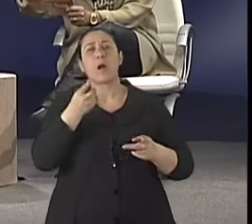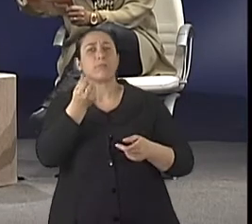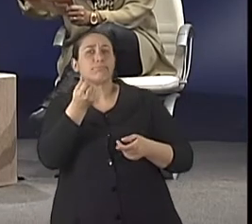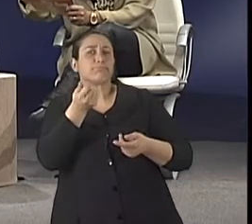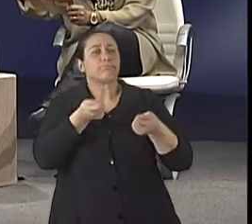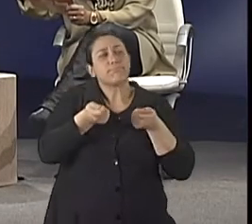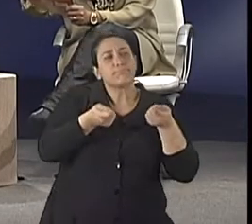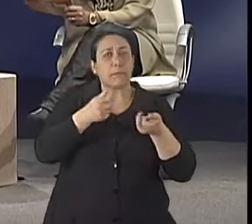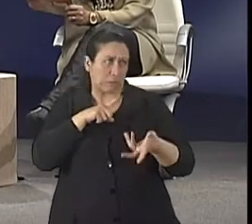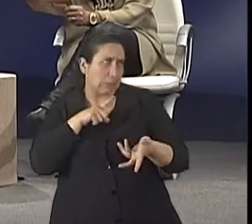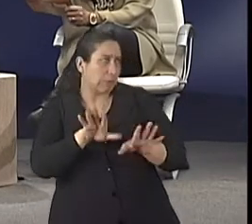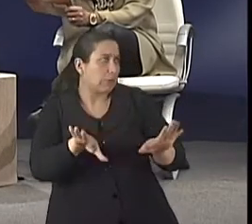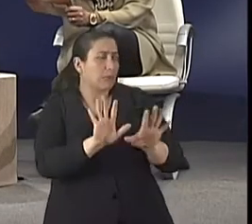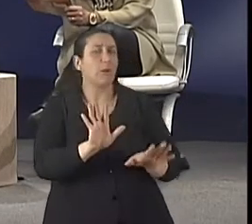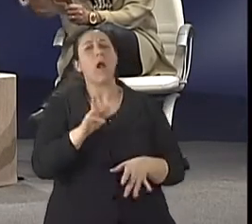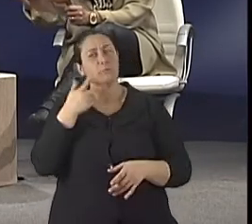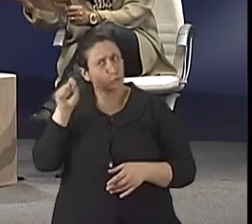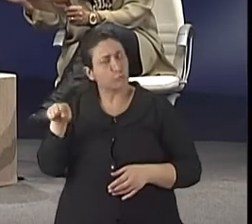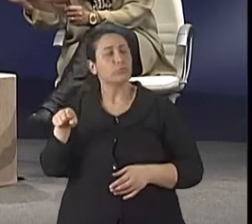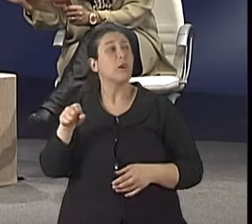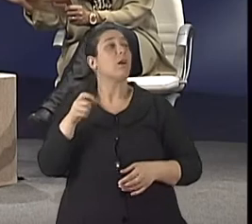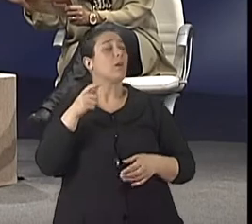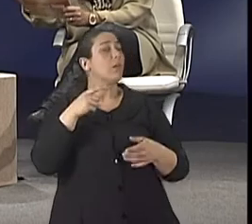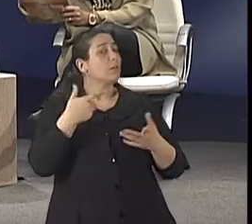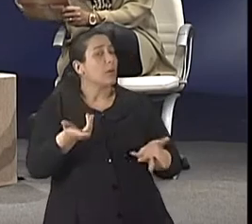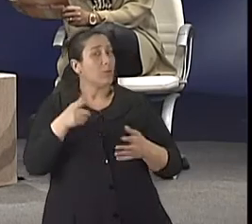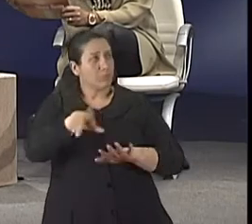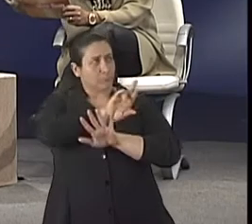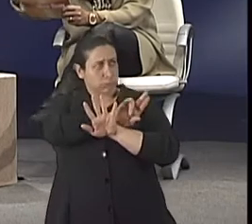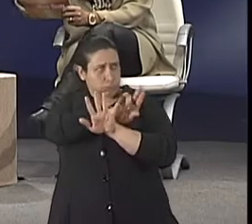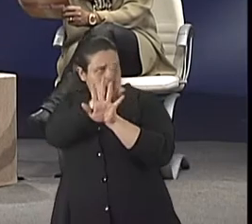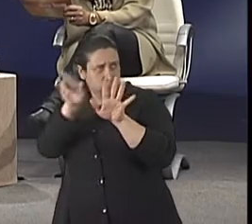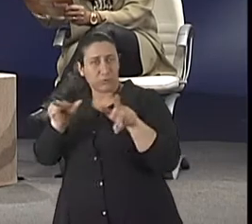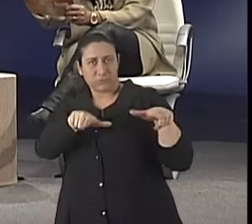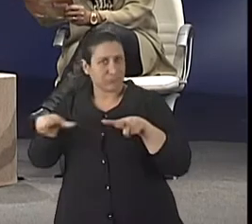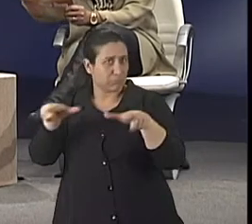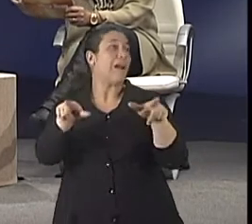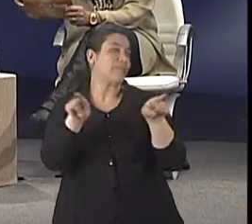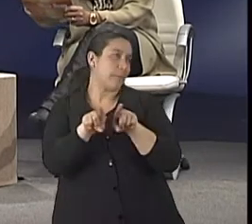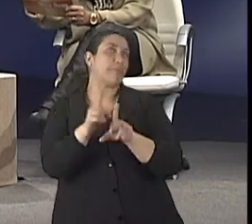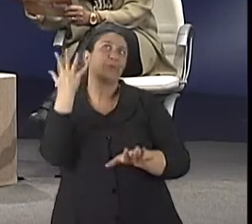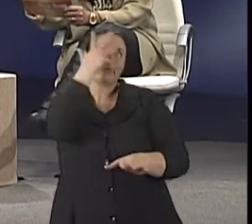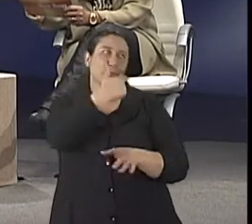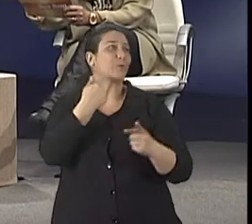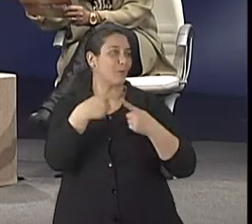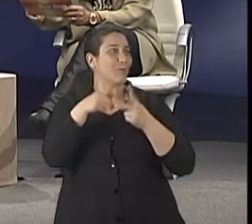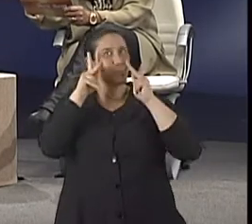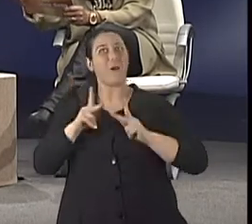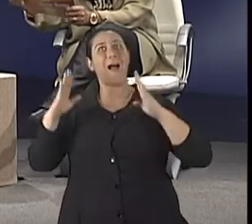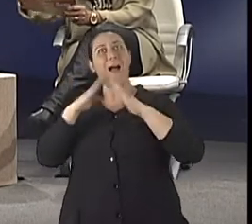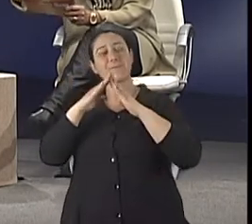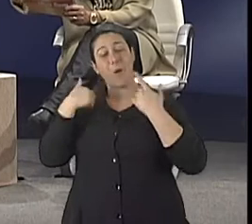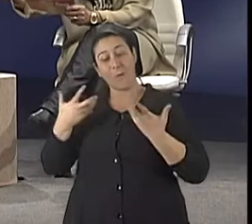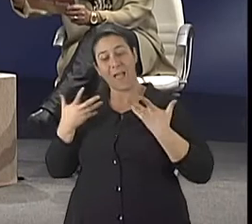baratíssimos, antiderrapante. Então, esse leque de opções e também de estética, né? Porque também tu pensa nas duas coisas.